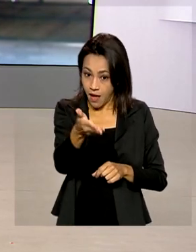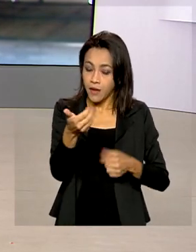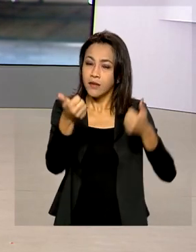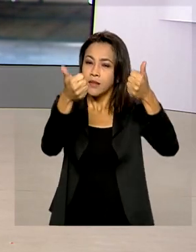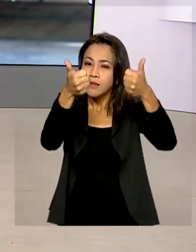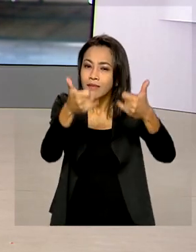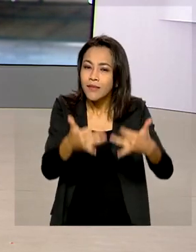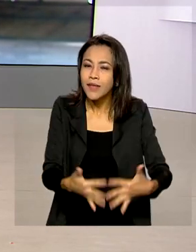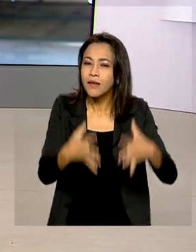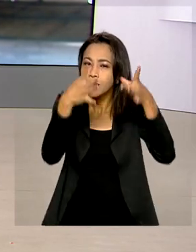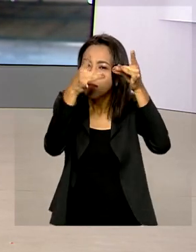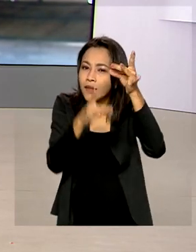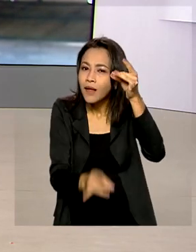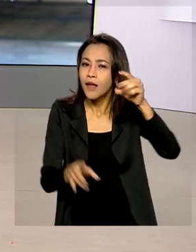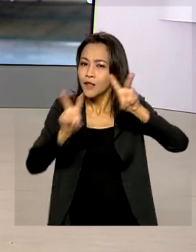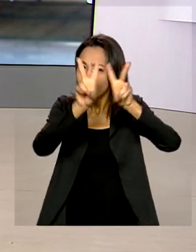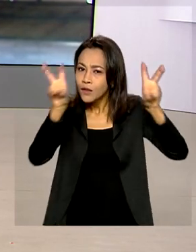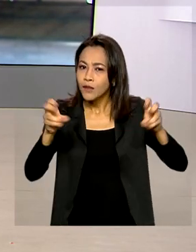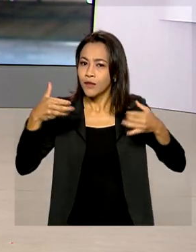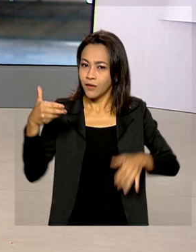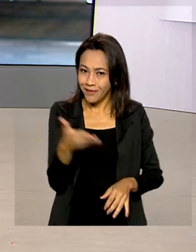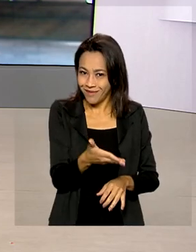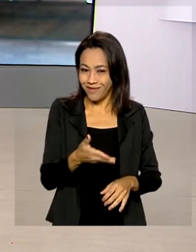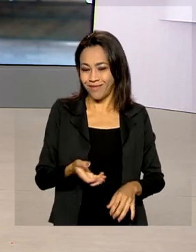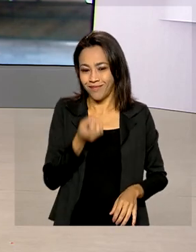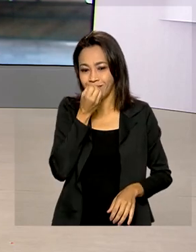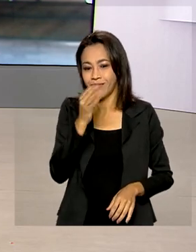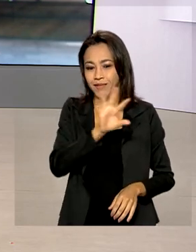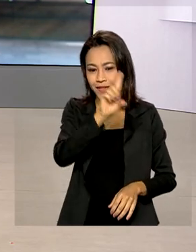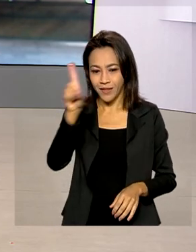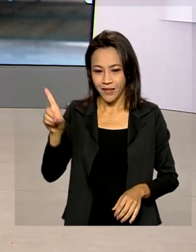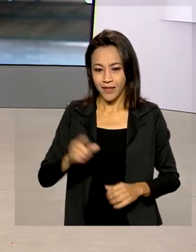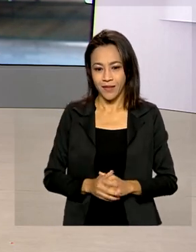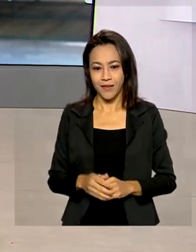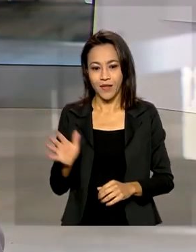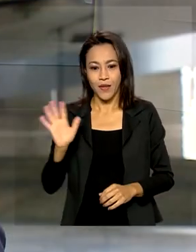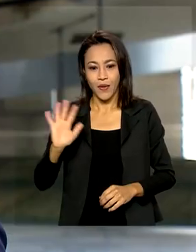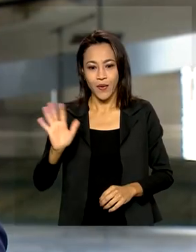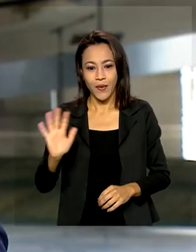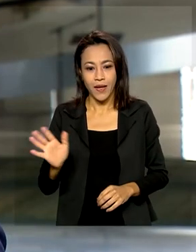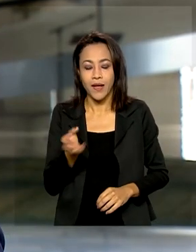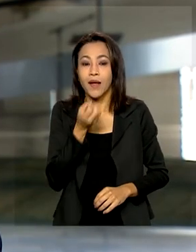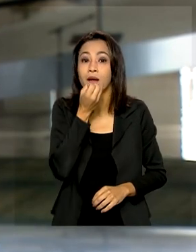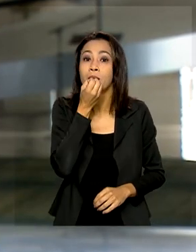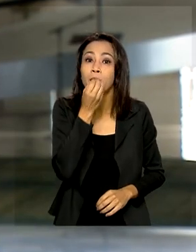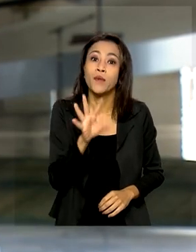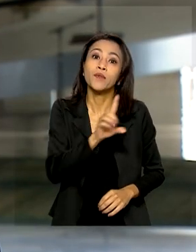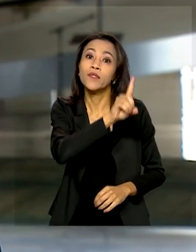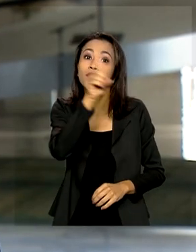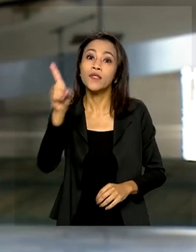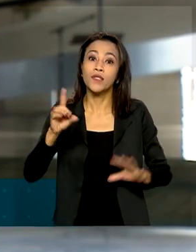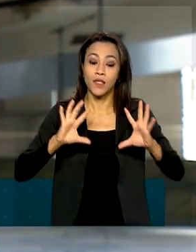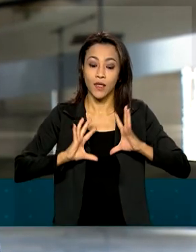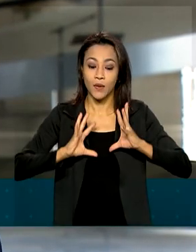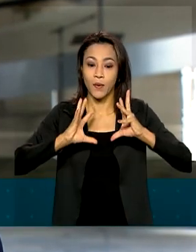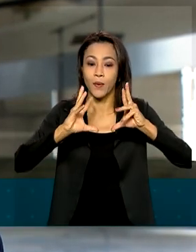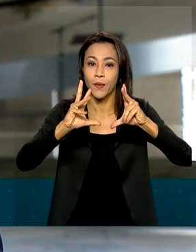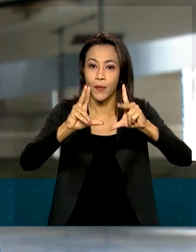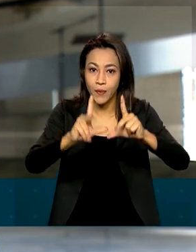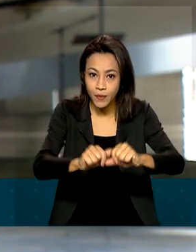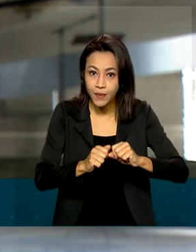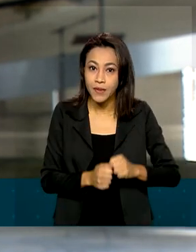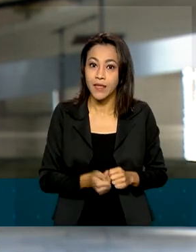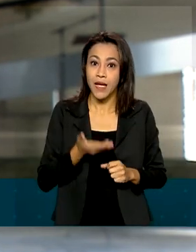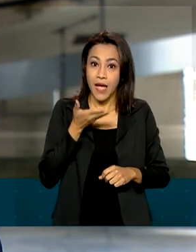detalhes sobre esse assunto para a gente. Bom dia, Glauco. Olá, Mara. Bom dia para você e bom dia a todos. É isso mesmo, esse